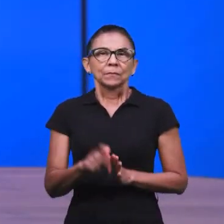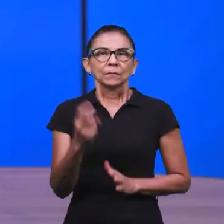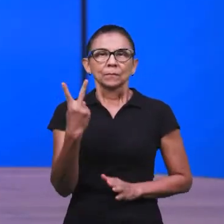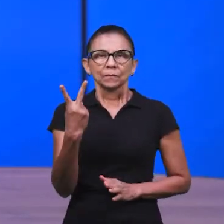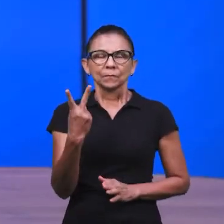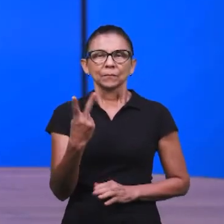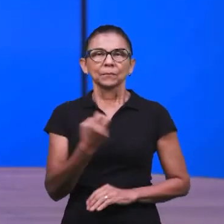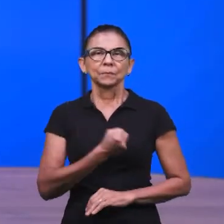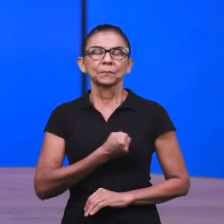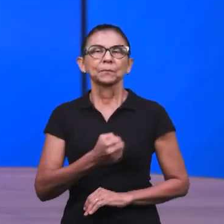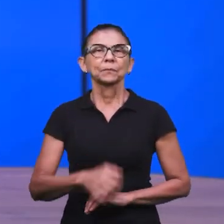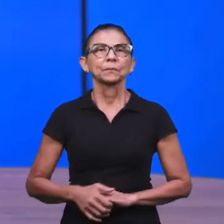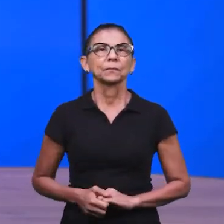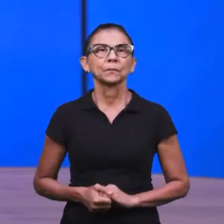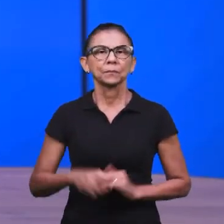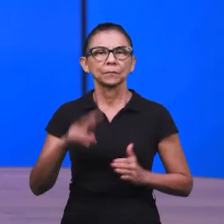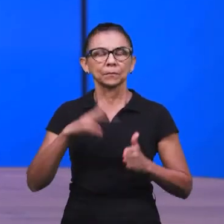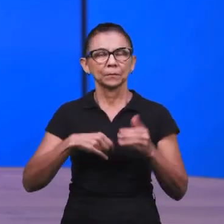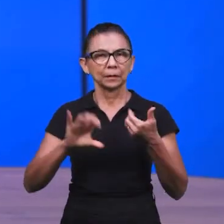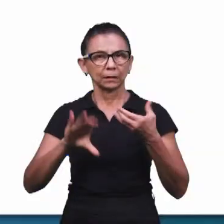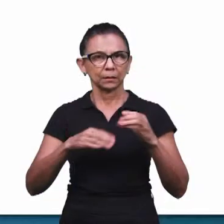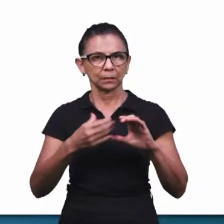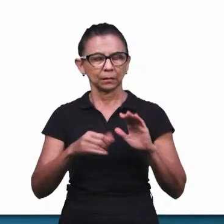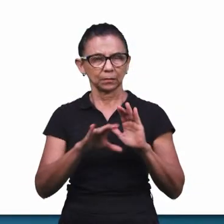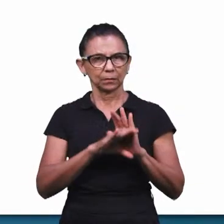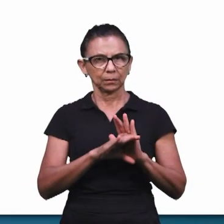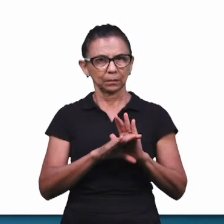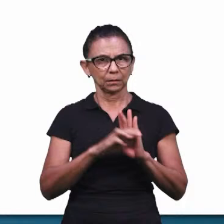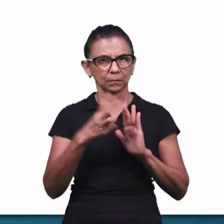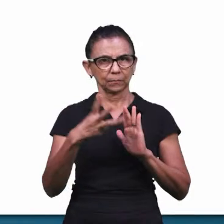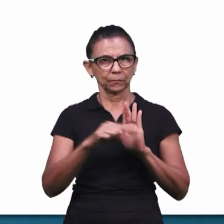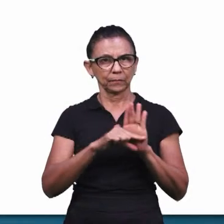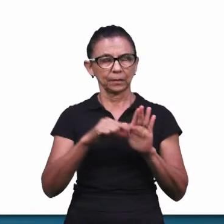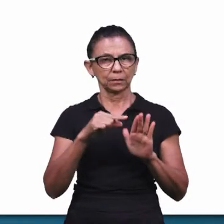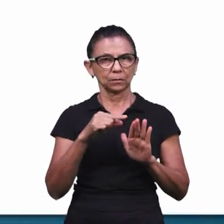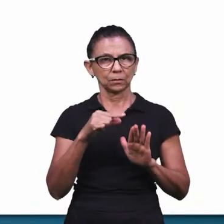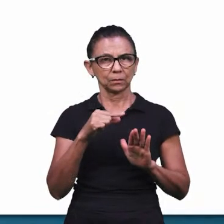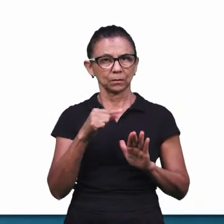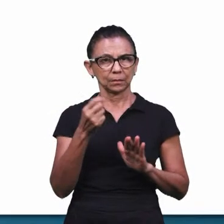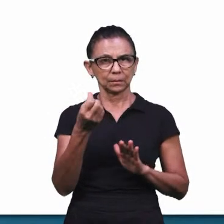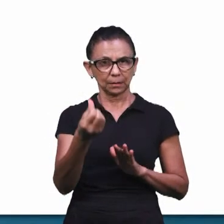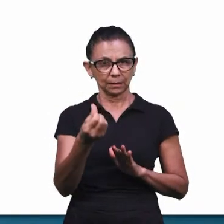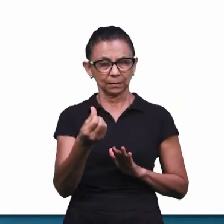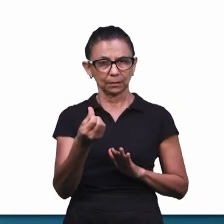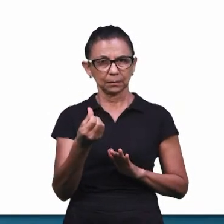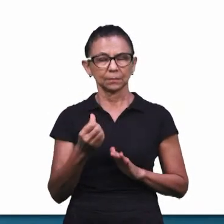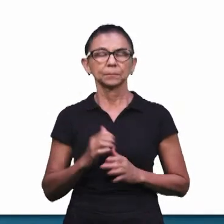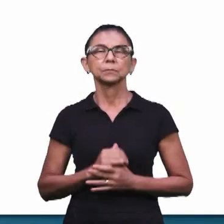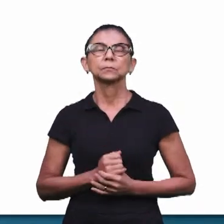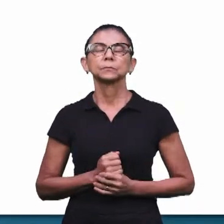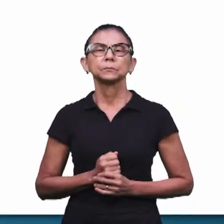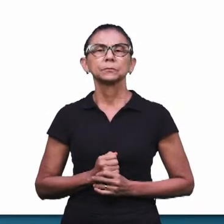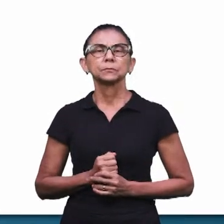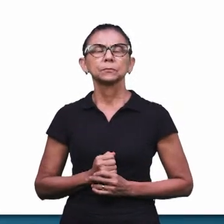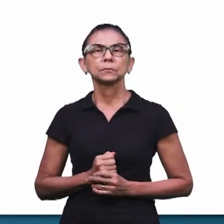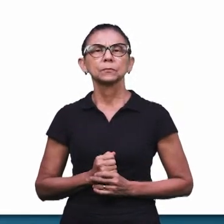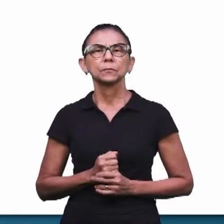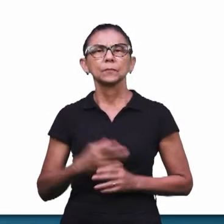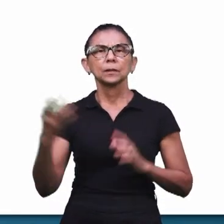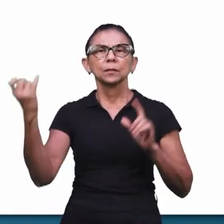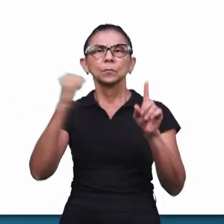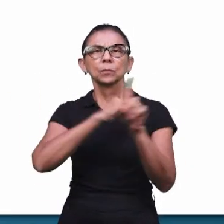irmãos? Para a segunda pergunta agora, vamos lá. A segunda pergunta diz o seguinte. Lendo o livro de Cantares, capítulo 3, versículo 6 ainda,